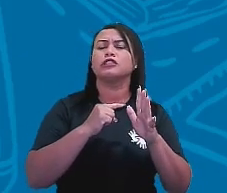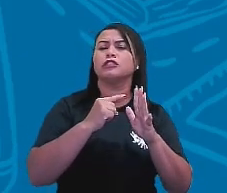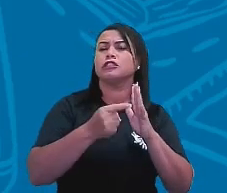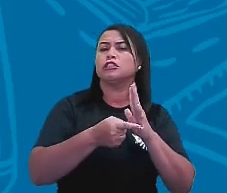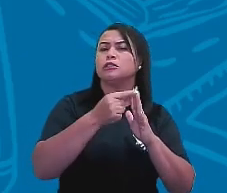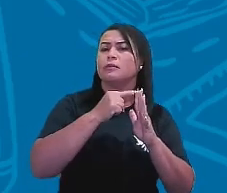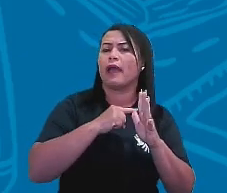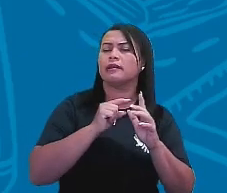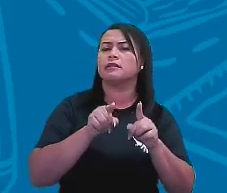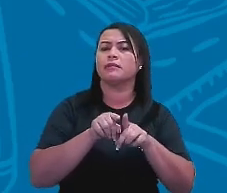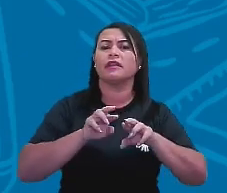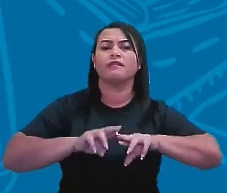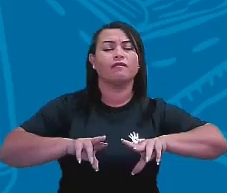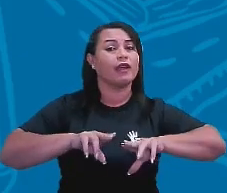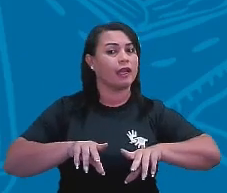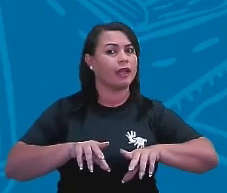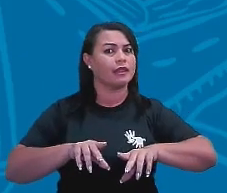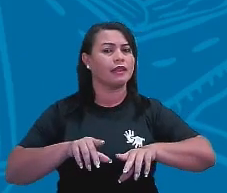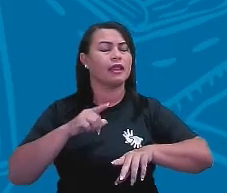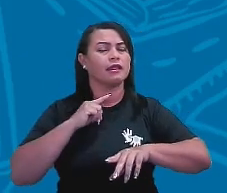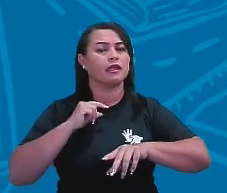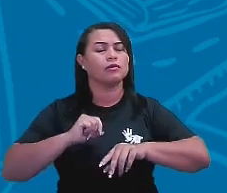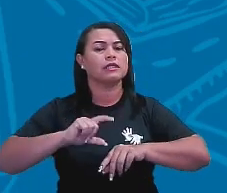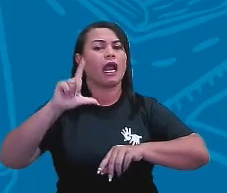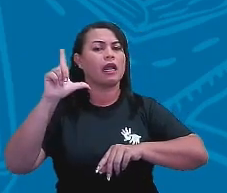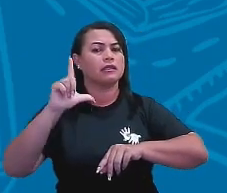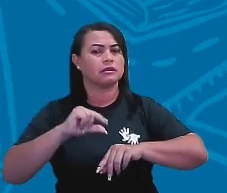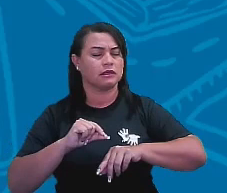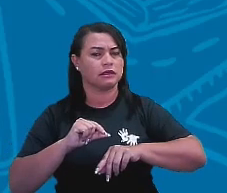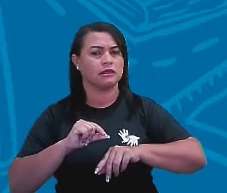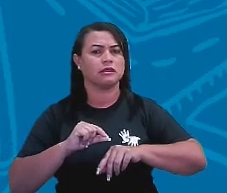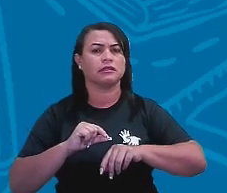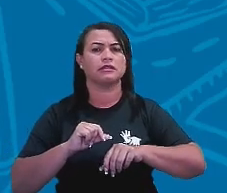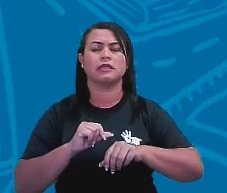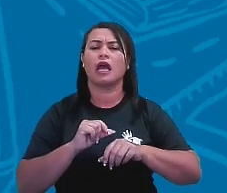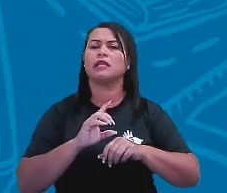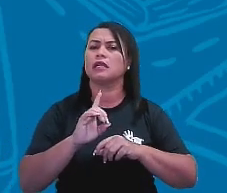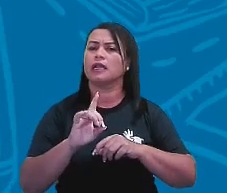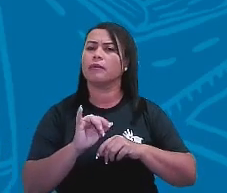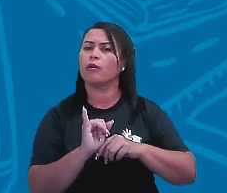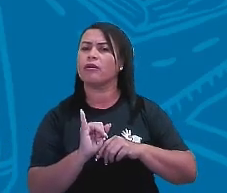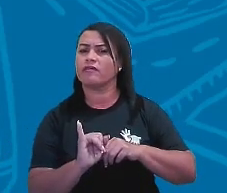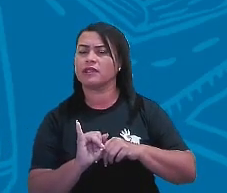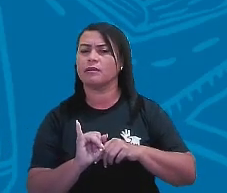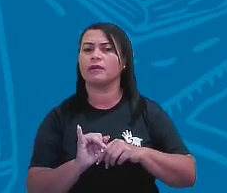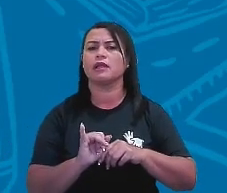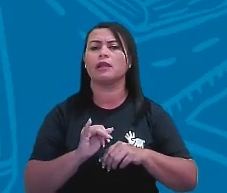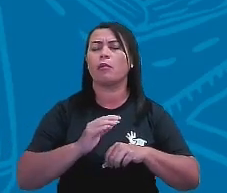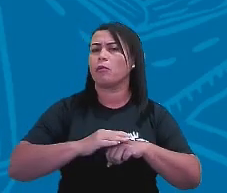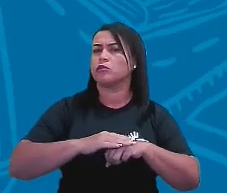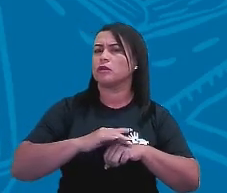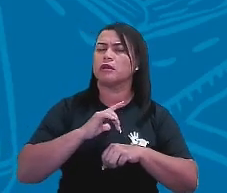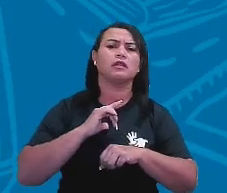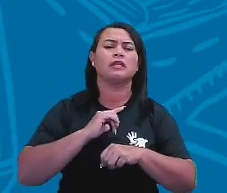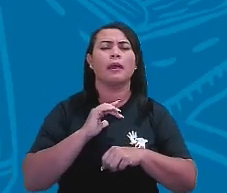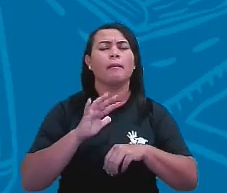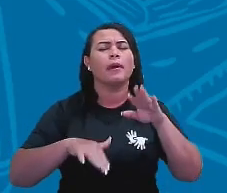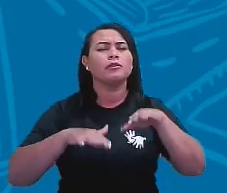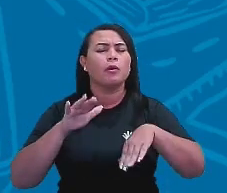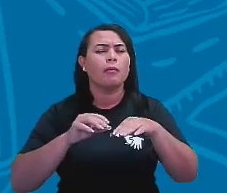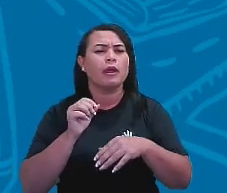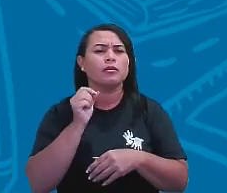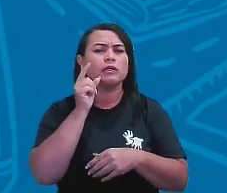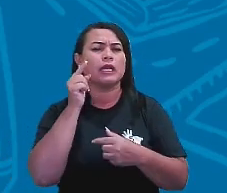as grandezas diretamente e inversamente proporcionais vão trazer uma ideia próxima do que a gente